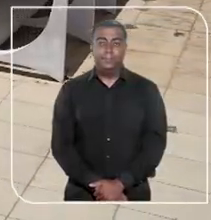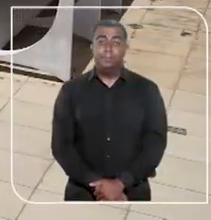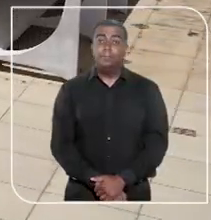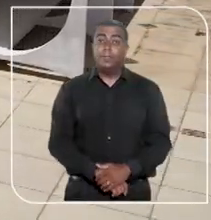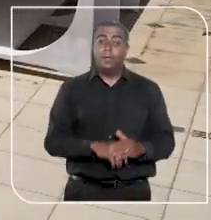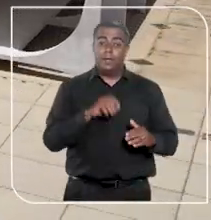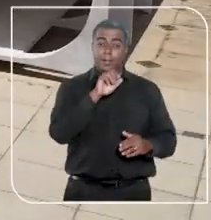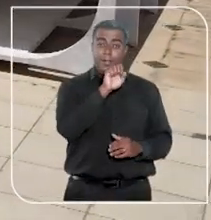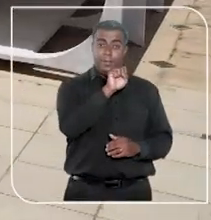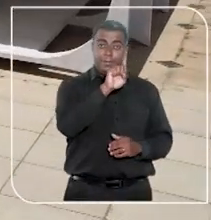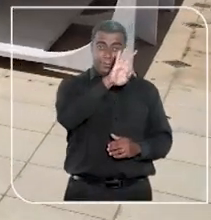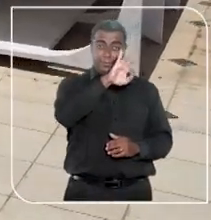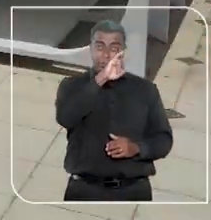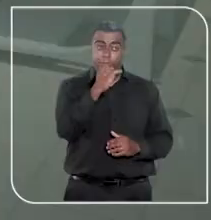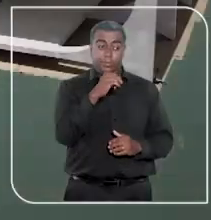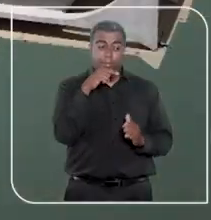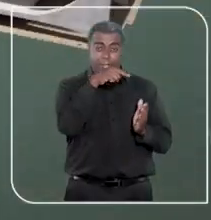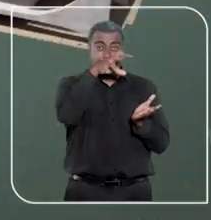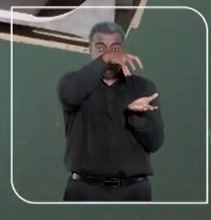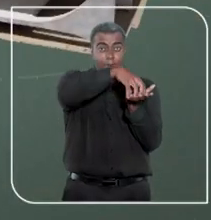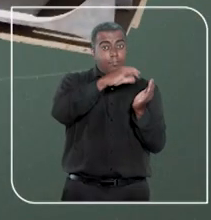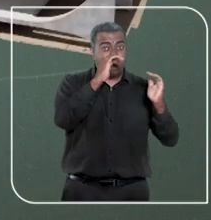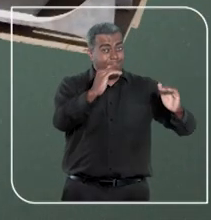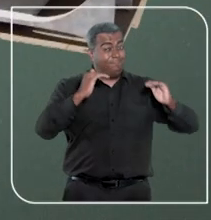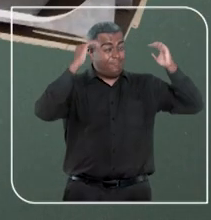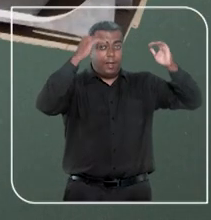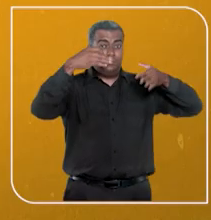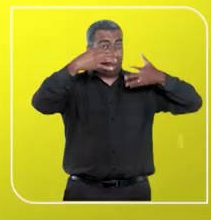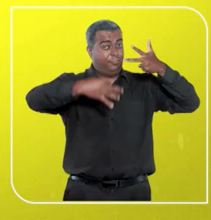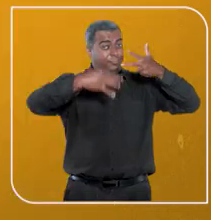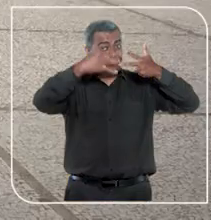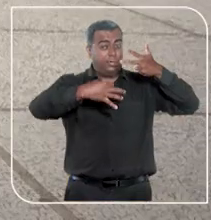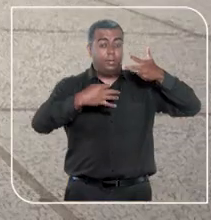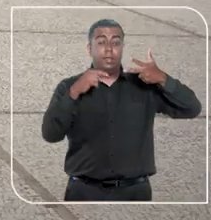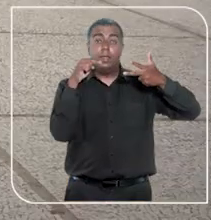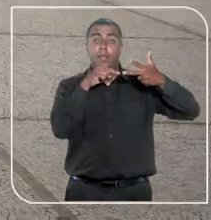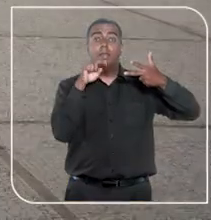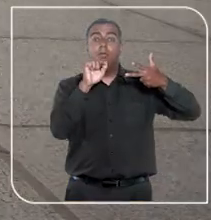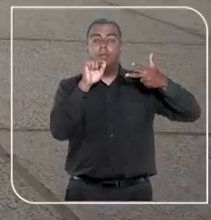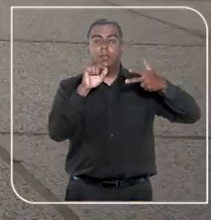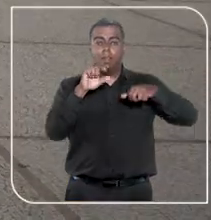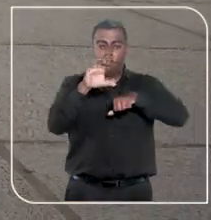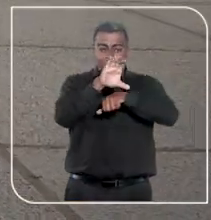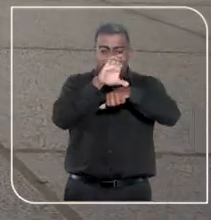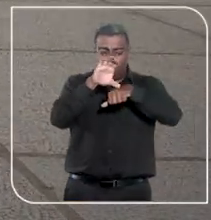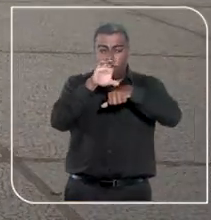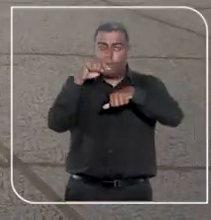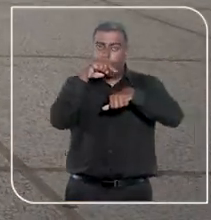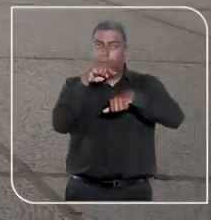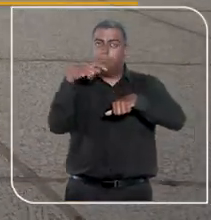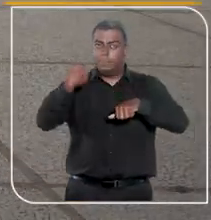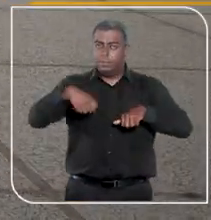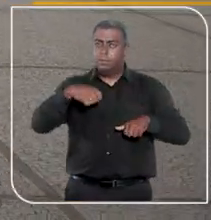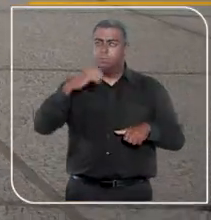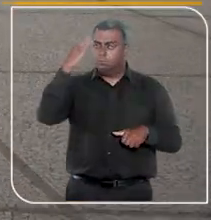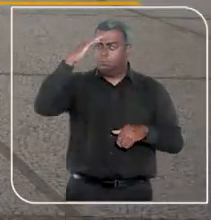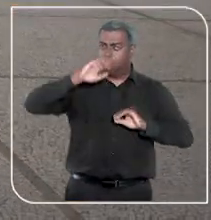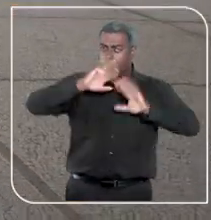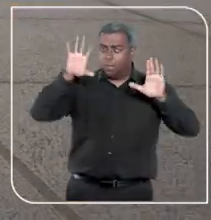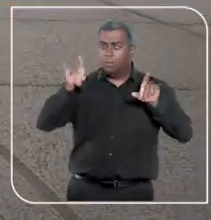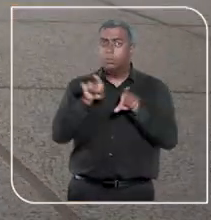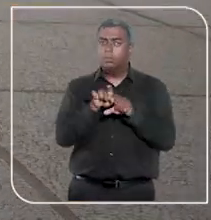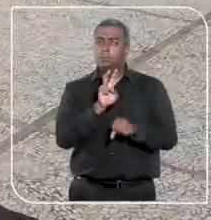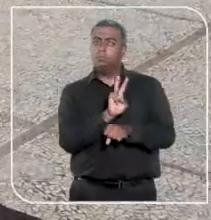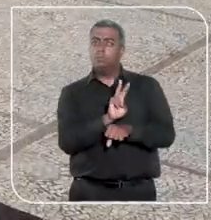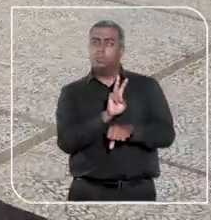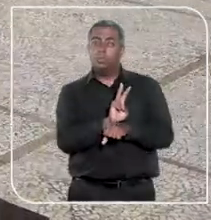O Supremo Tribunal Federal é o órgão máximo do Poder Judiciário. Ele deve guardar e interpretar a Constituição Federal e,